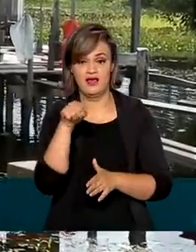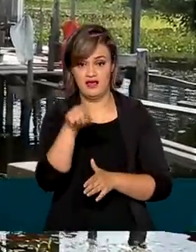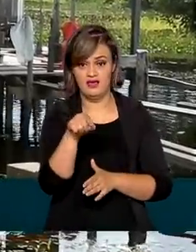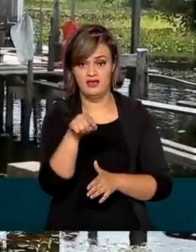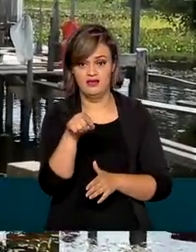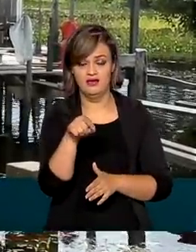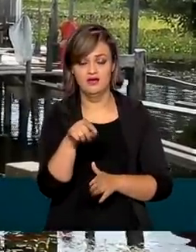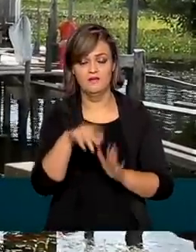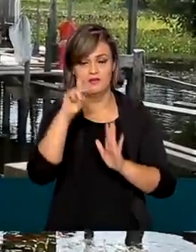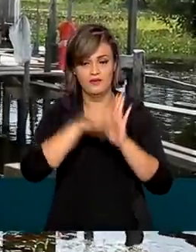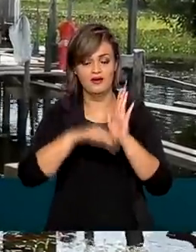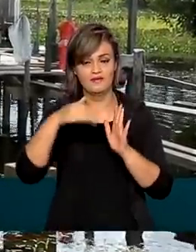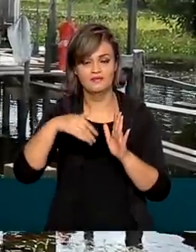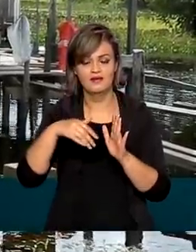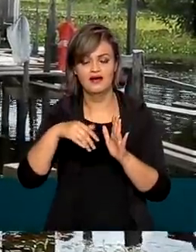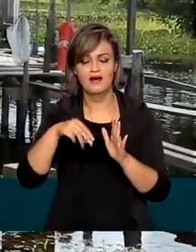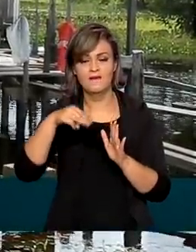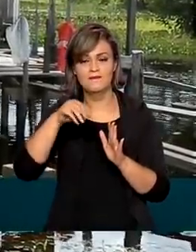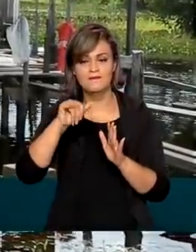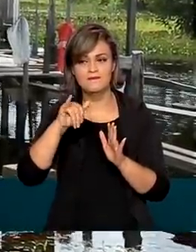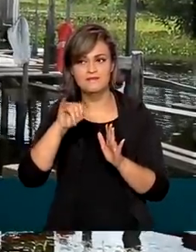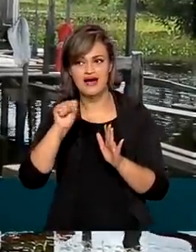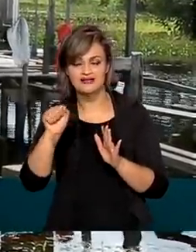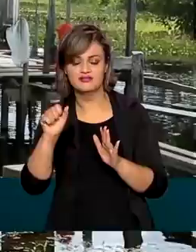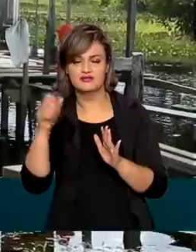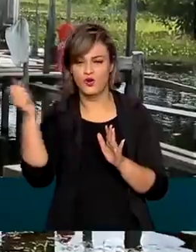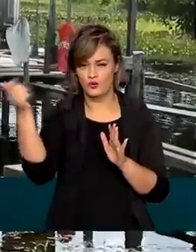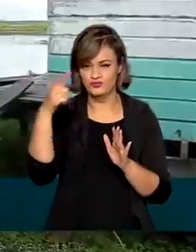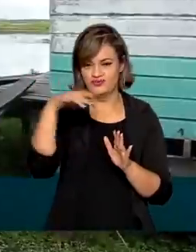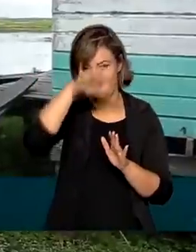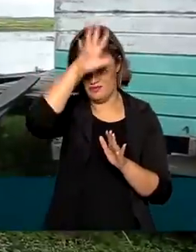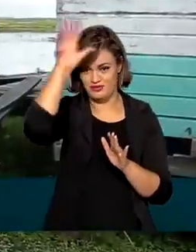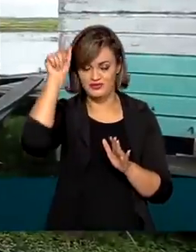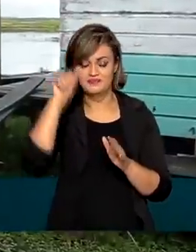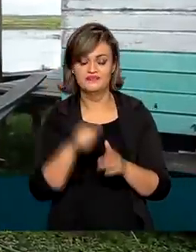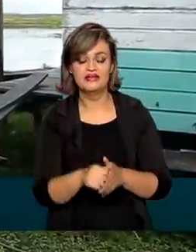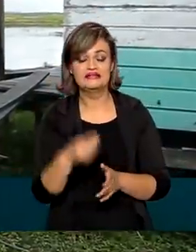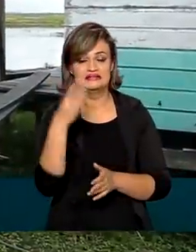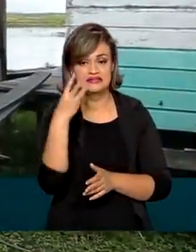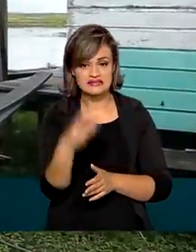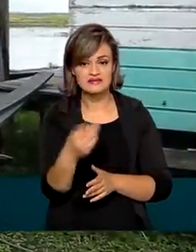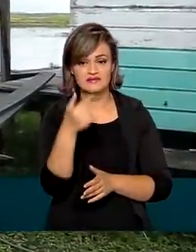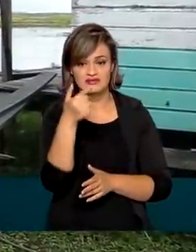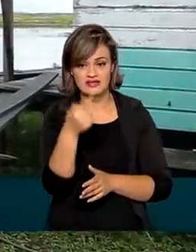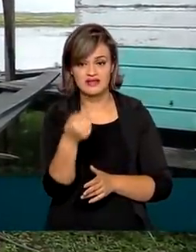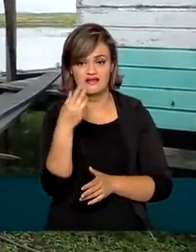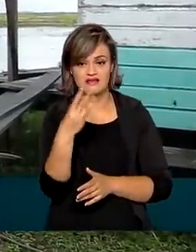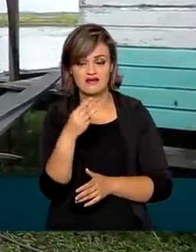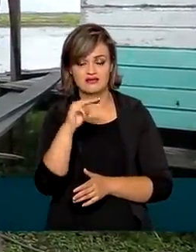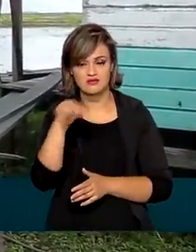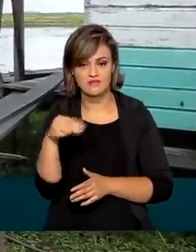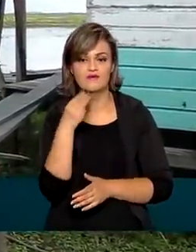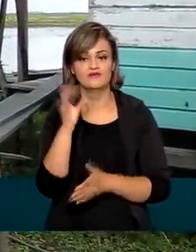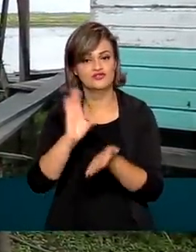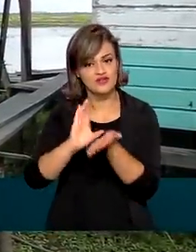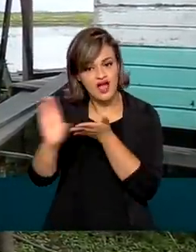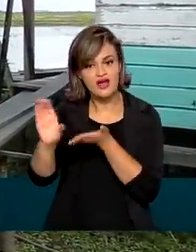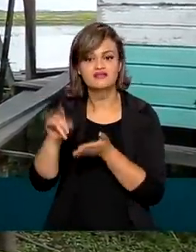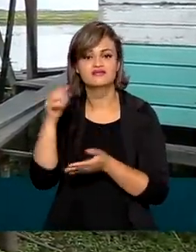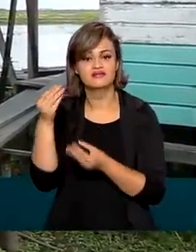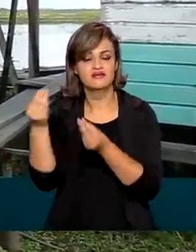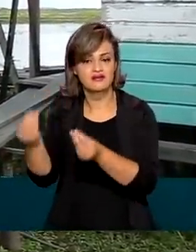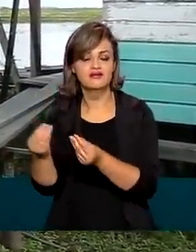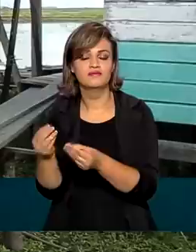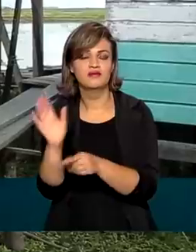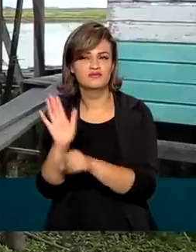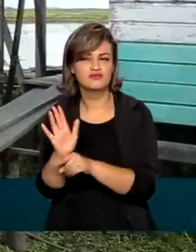programa Mais Luz para a Amazônia, 386 milhões de reais estão sendo investidos para atender